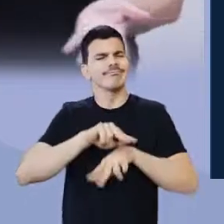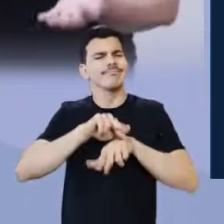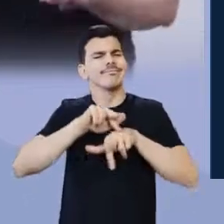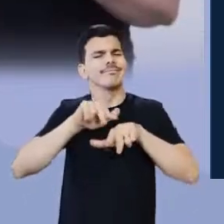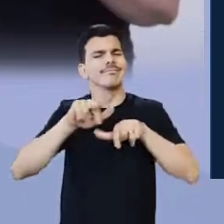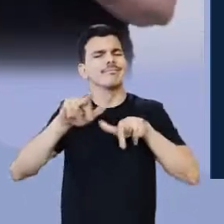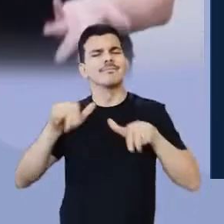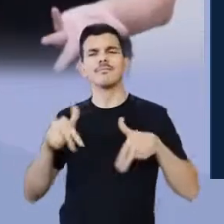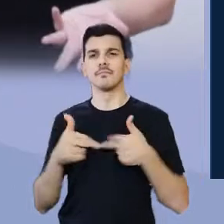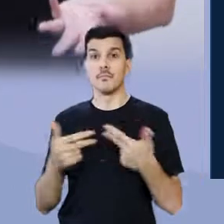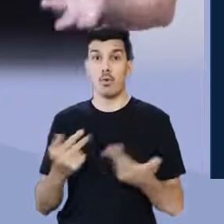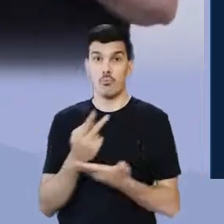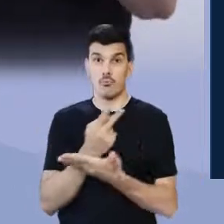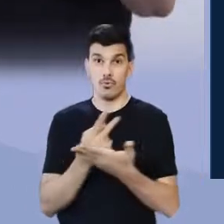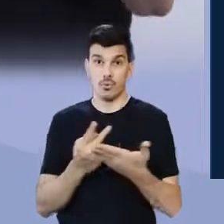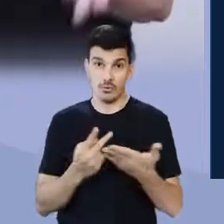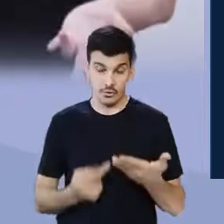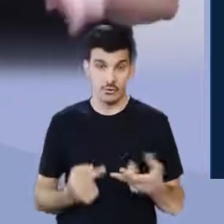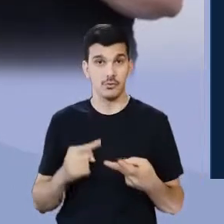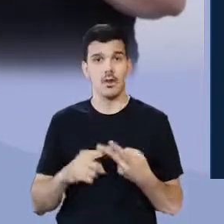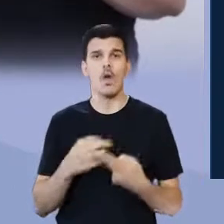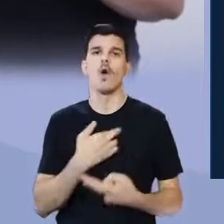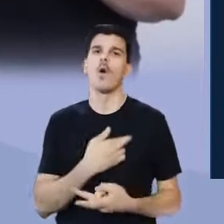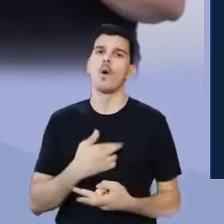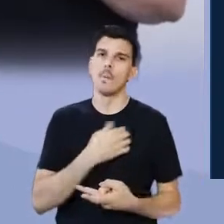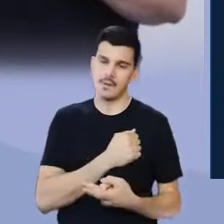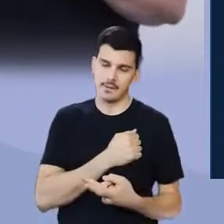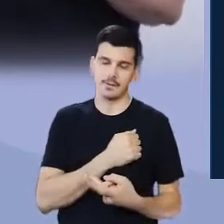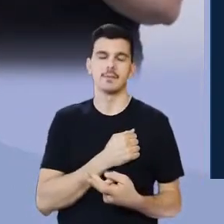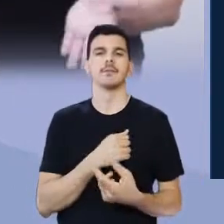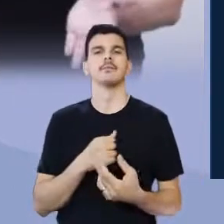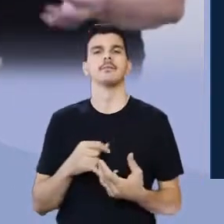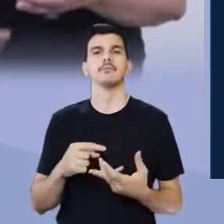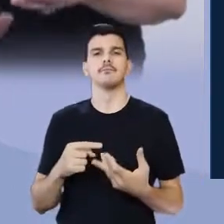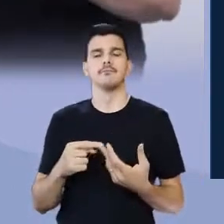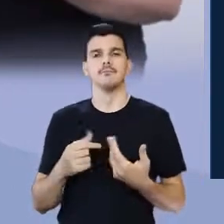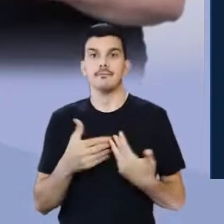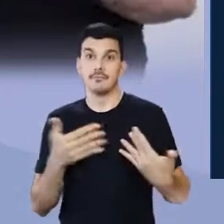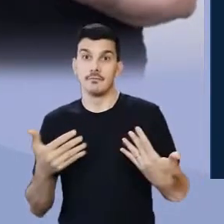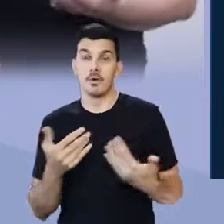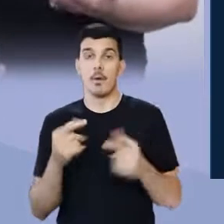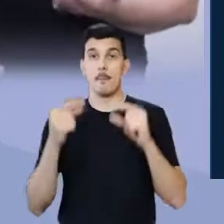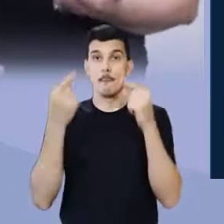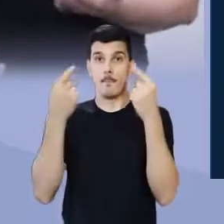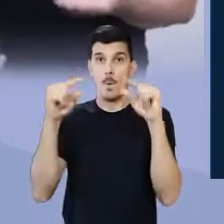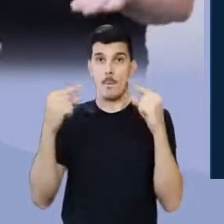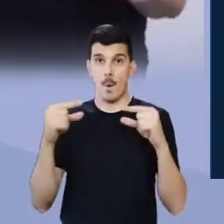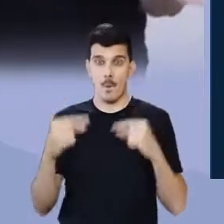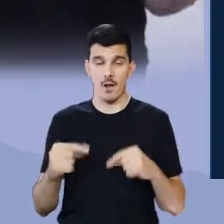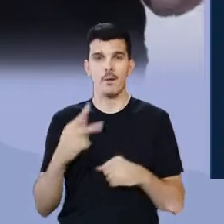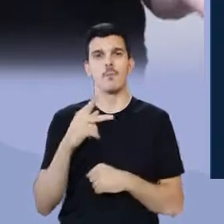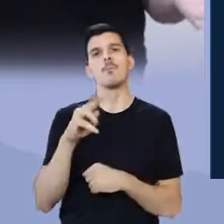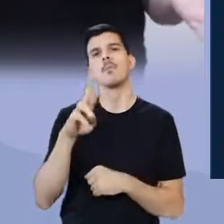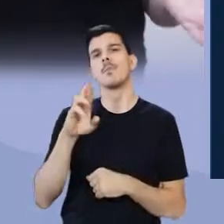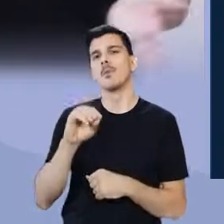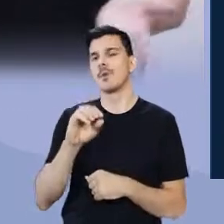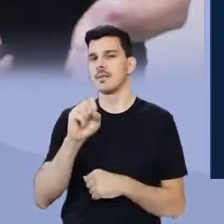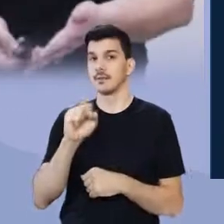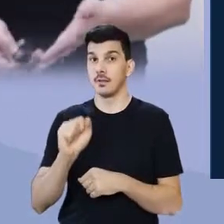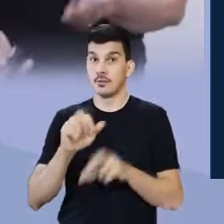de se produzir poesia, romances, obras em prosa, todas